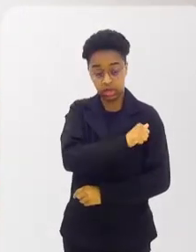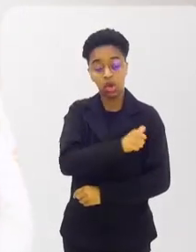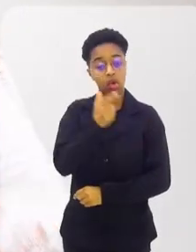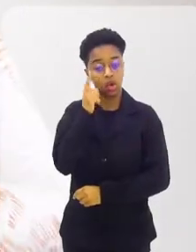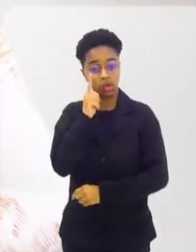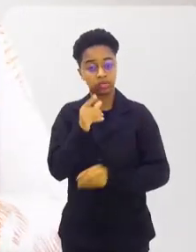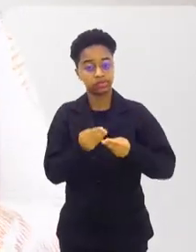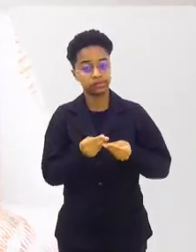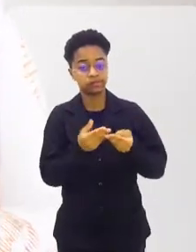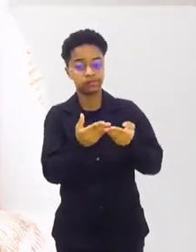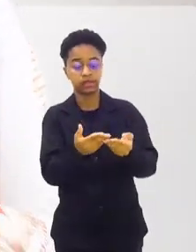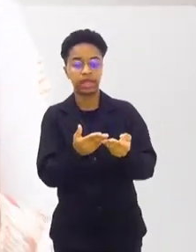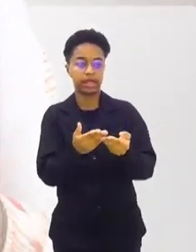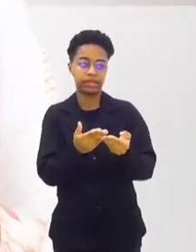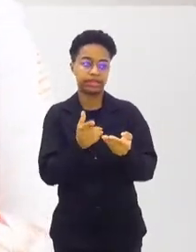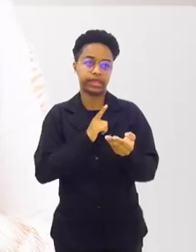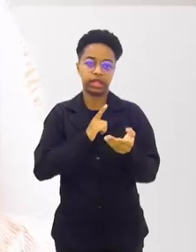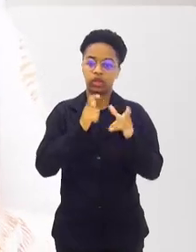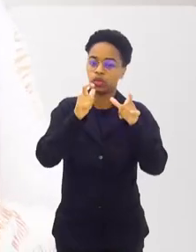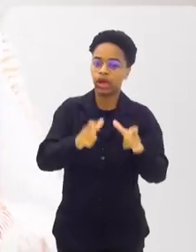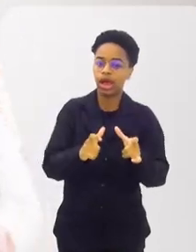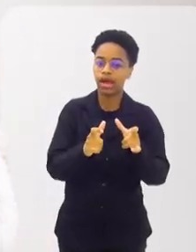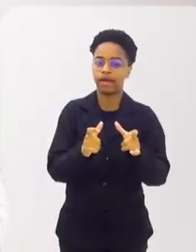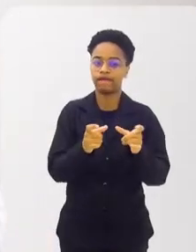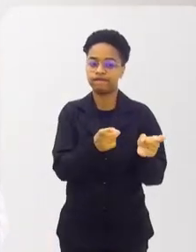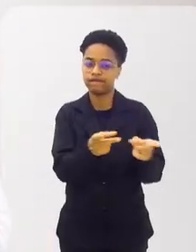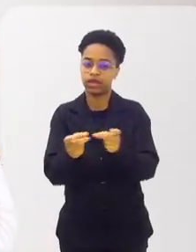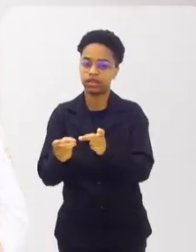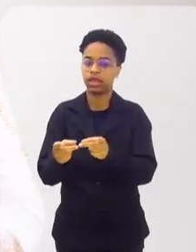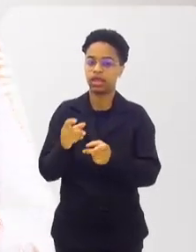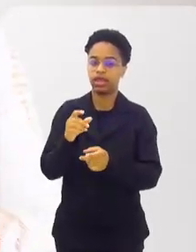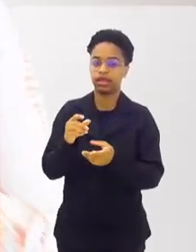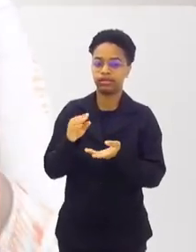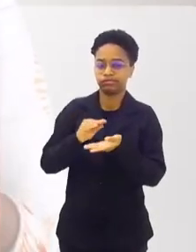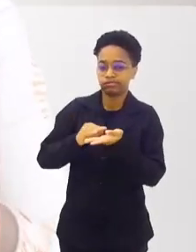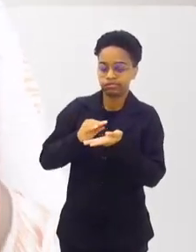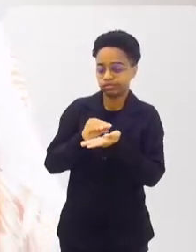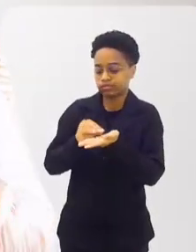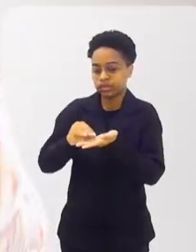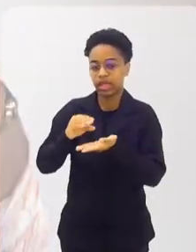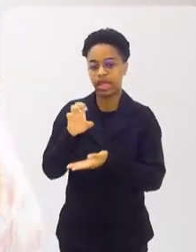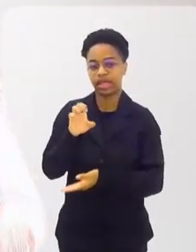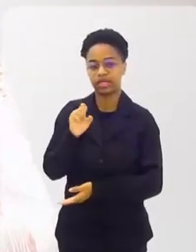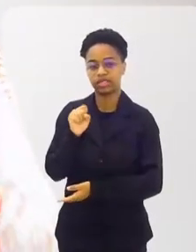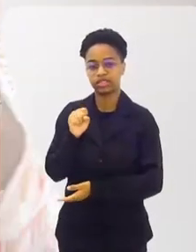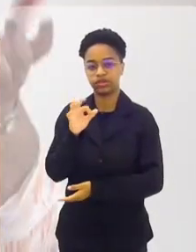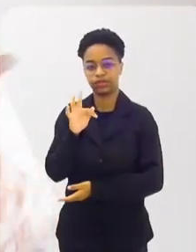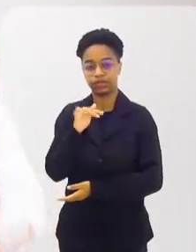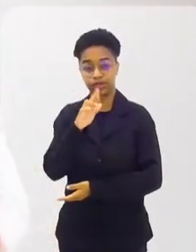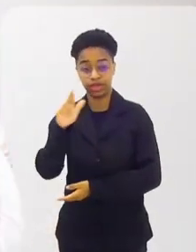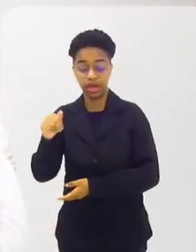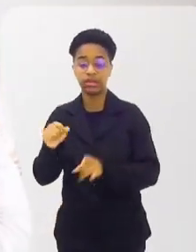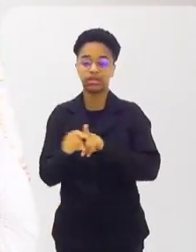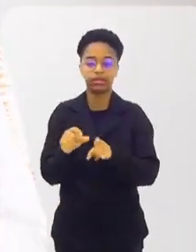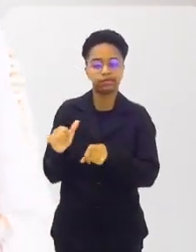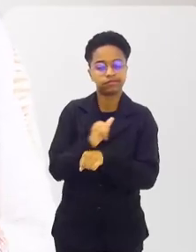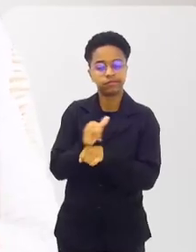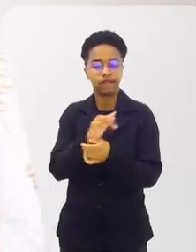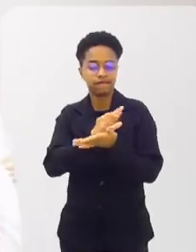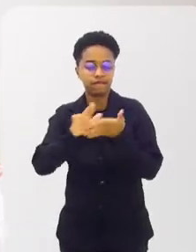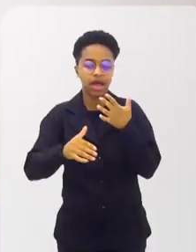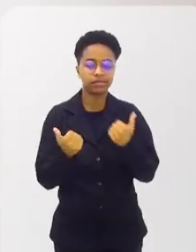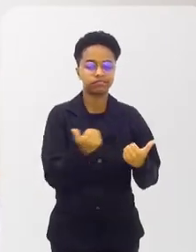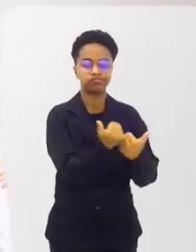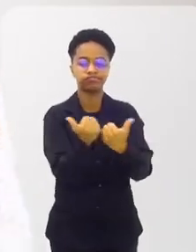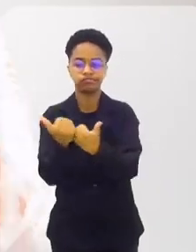Janeiro garantiu ali que eles pudessem vender esfirras, garantiu ali todo um aparato para que